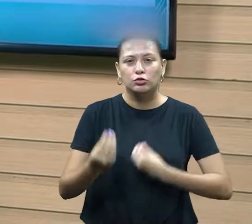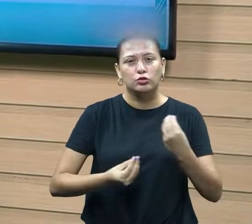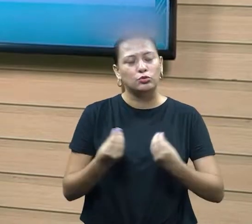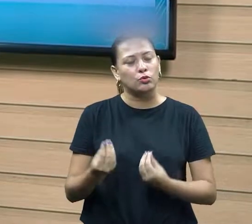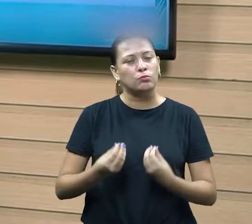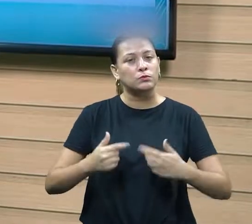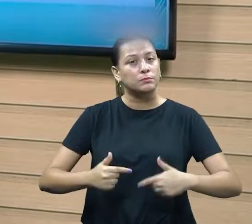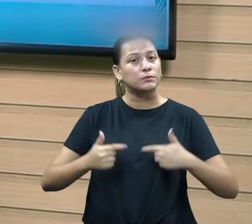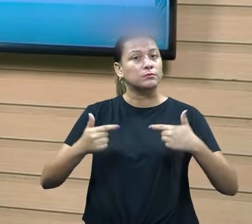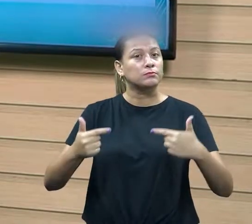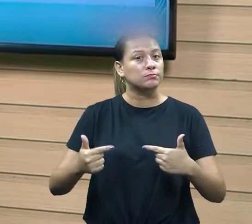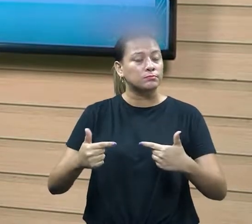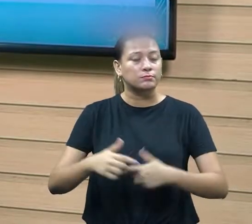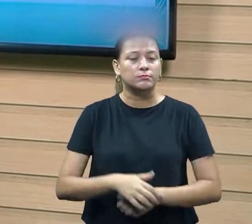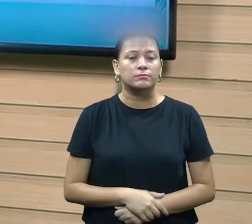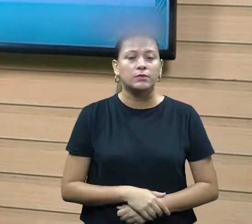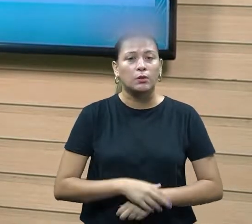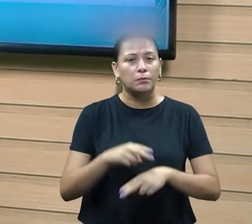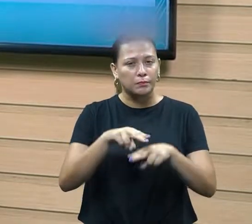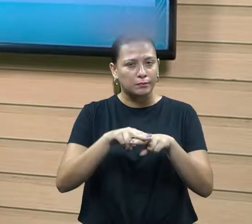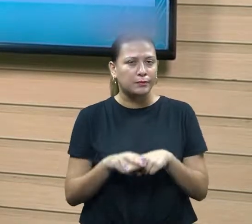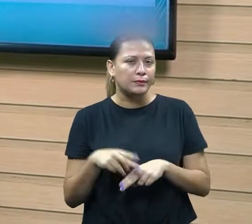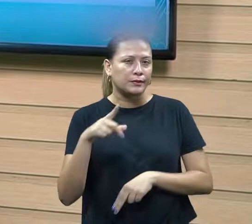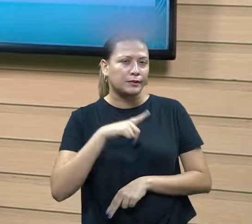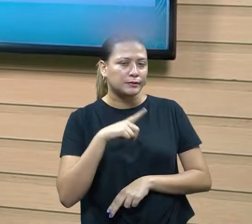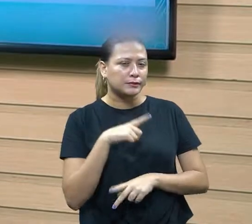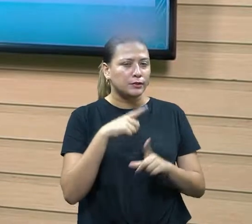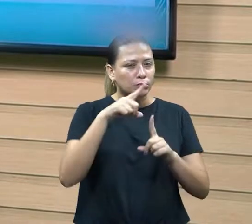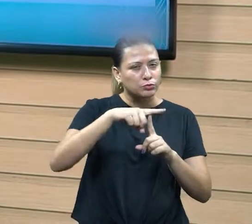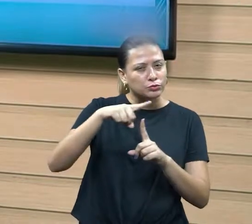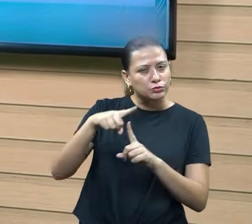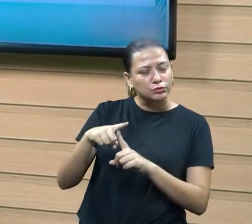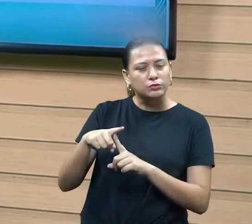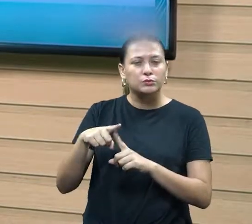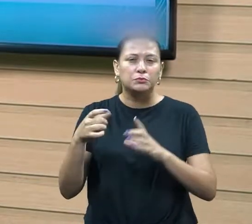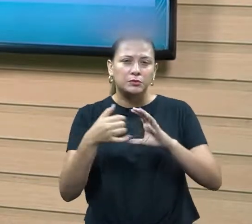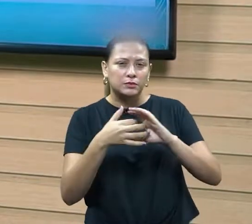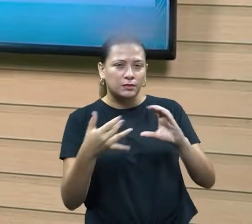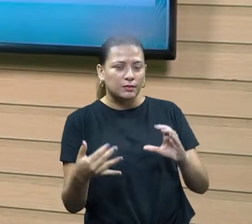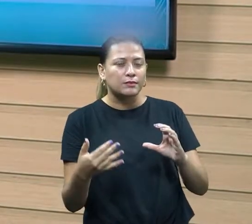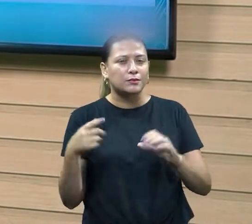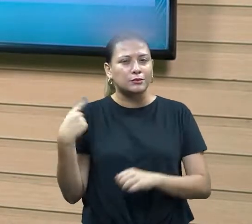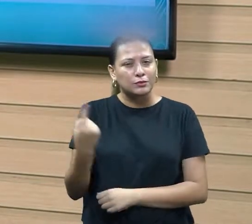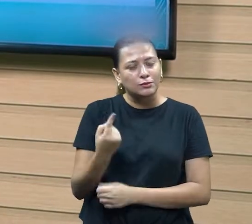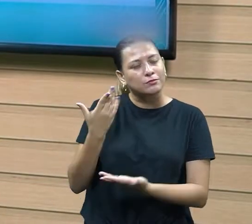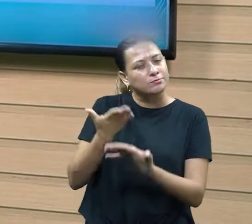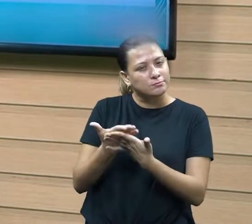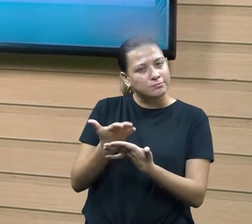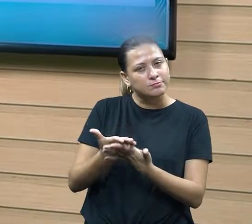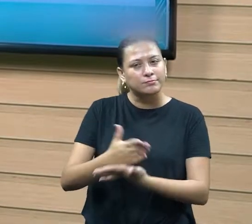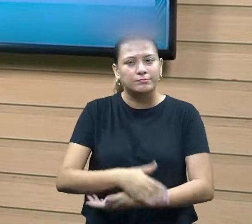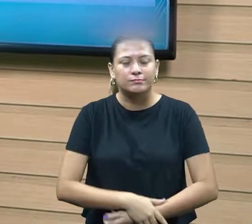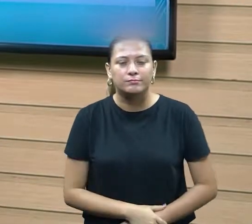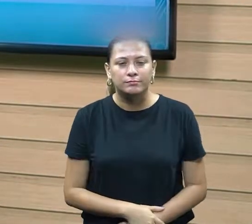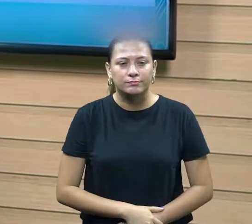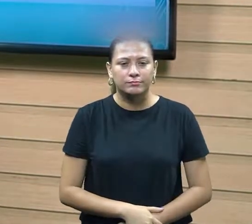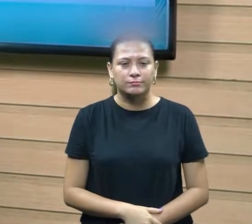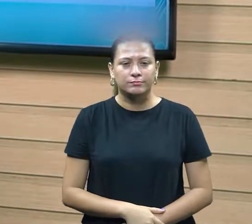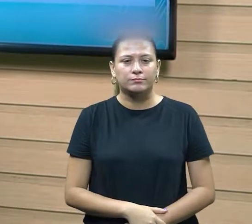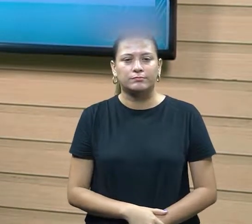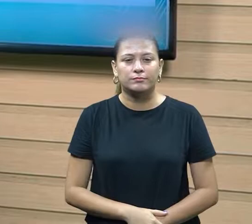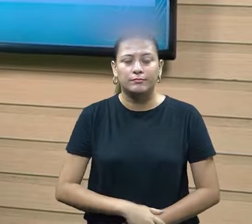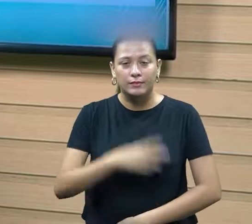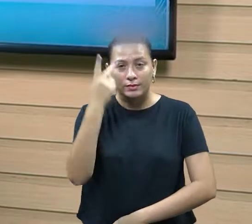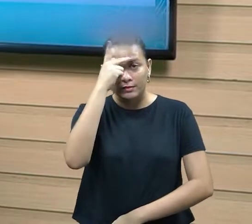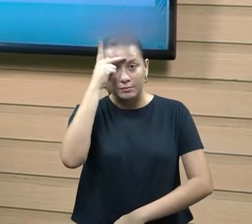Por isso que eles têm seus estilos. Então, a vai ver essas características que fazem a desses negociadores, que nada mais é a pessoa